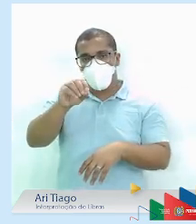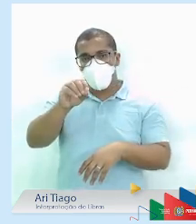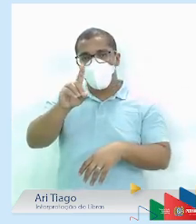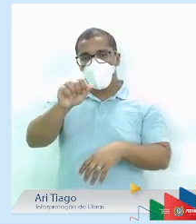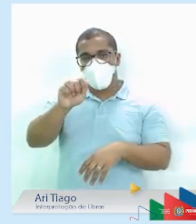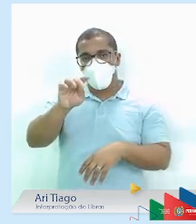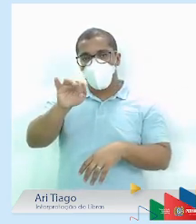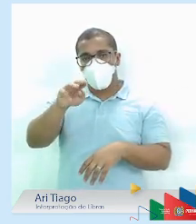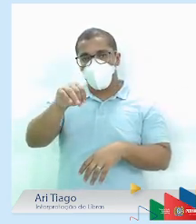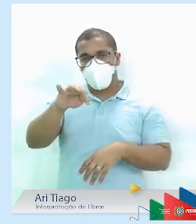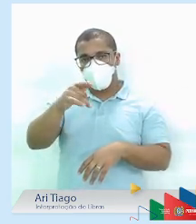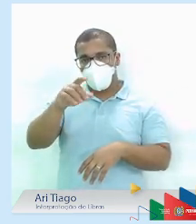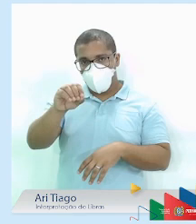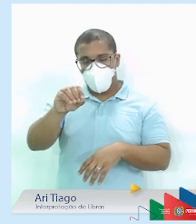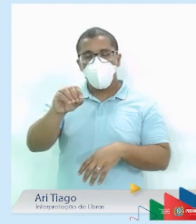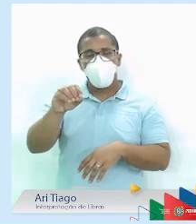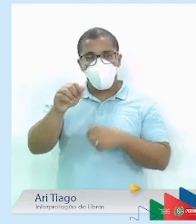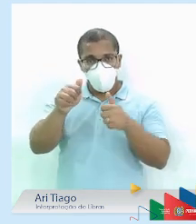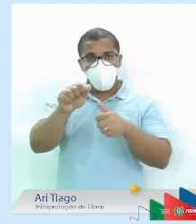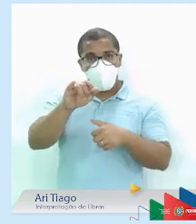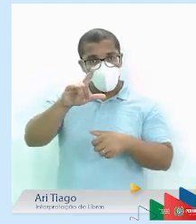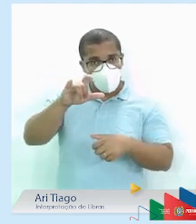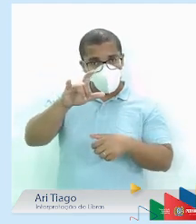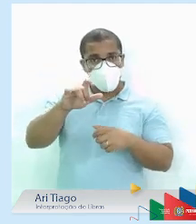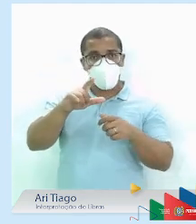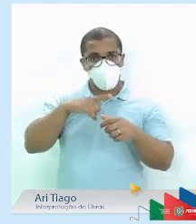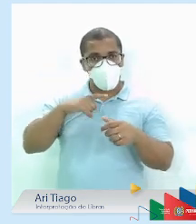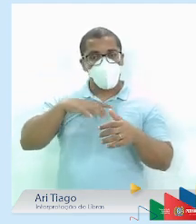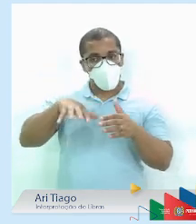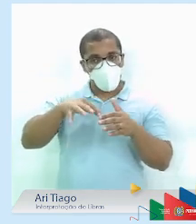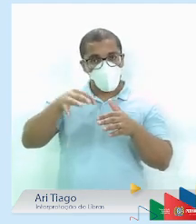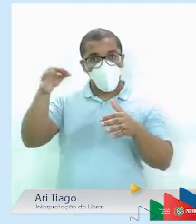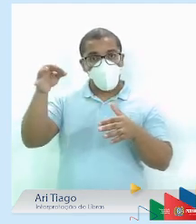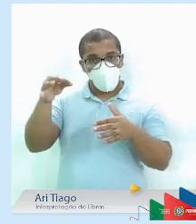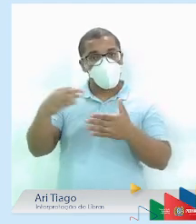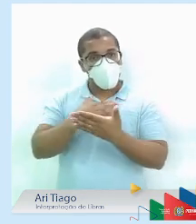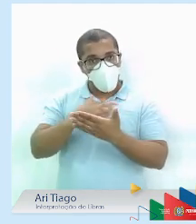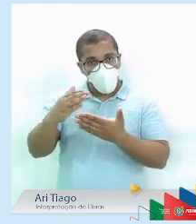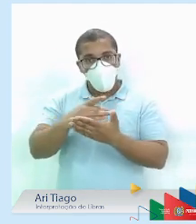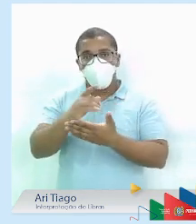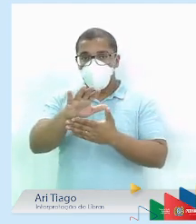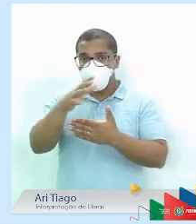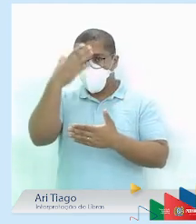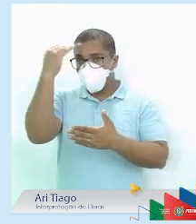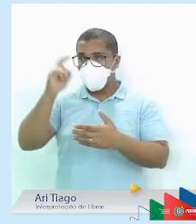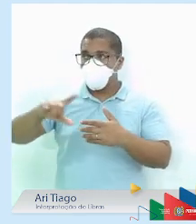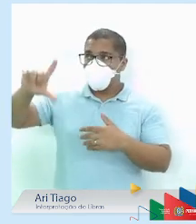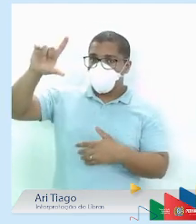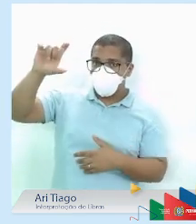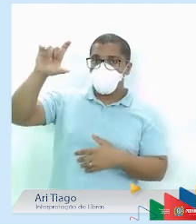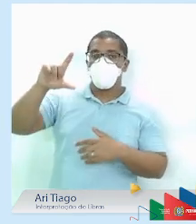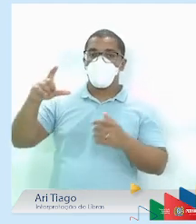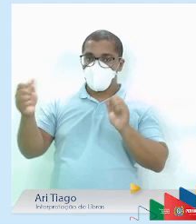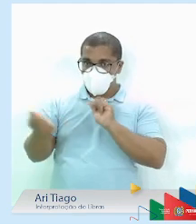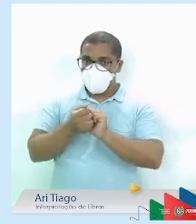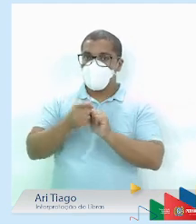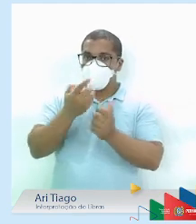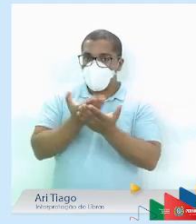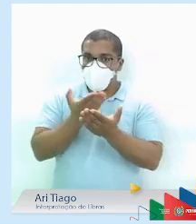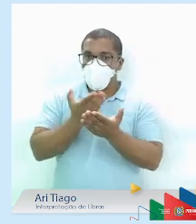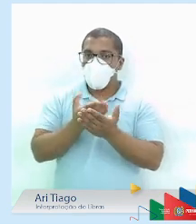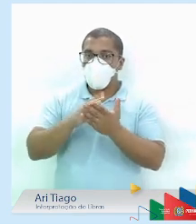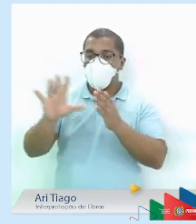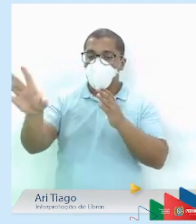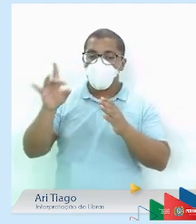sem acento, tá bom? Não esquece, tem promoções vindo por aí E aí dá um selfie lá na nossa videoaula,